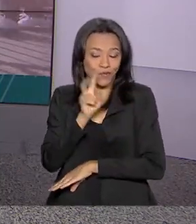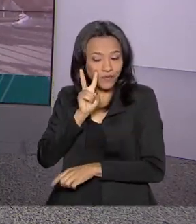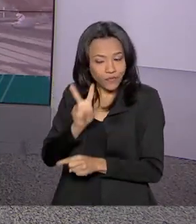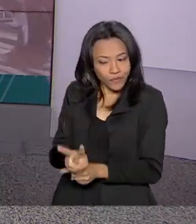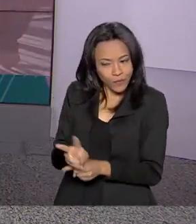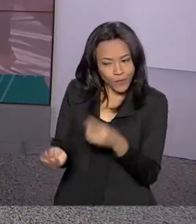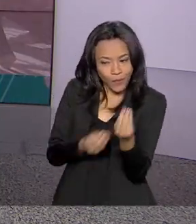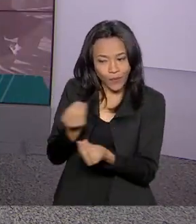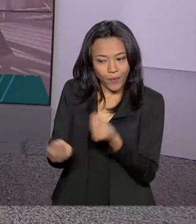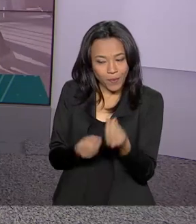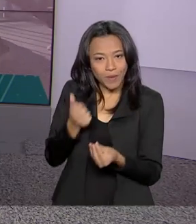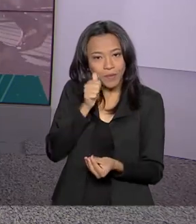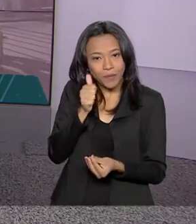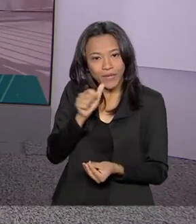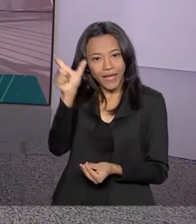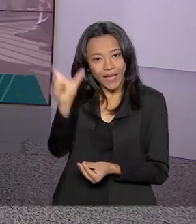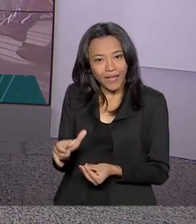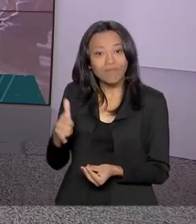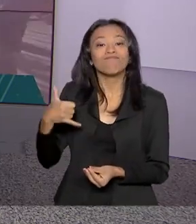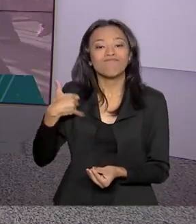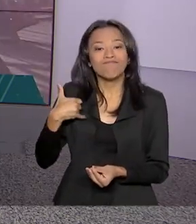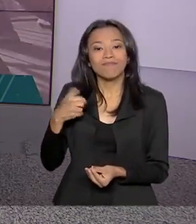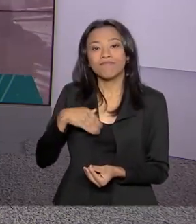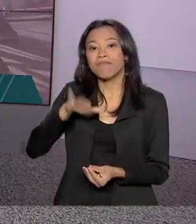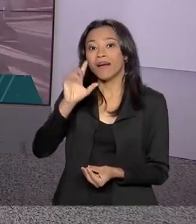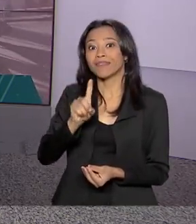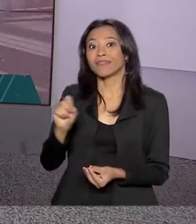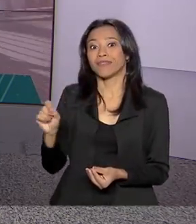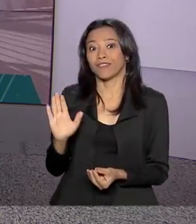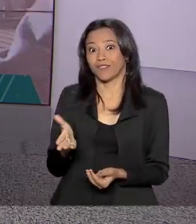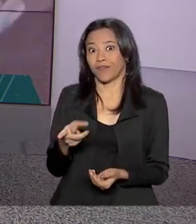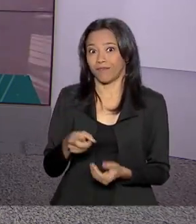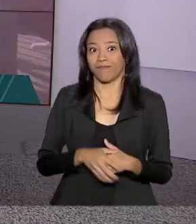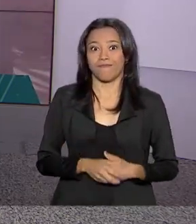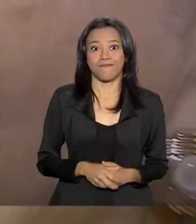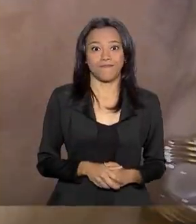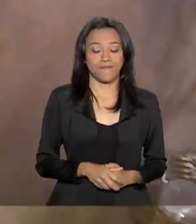reforço muscular da dona Áurea, que já passou dos 100 anos de idade.